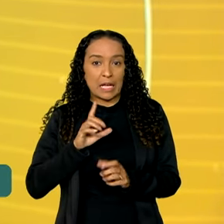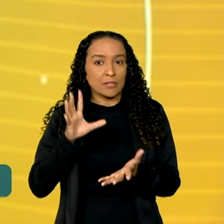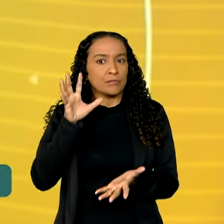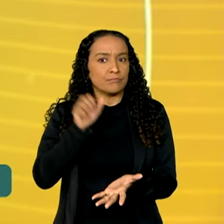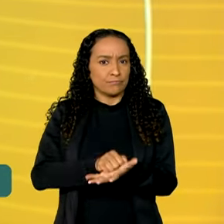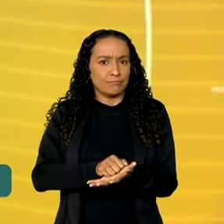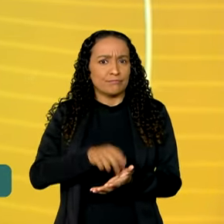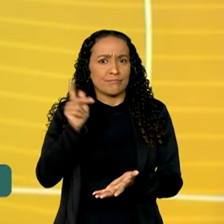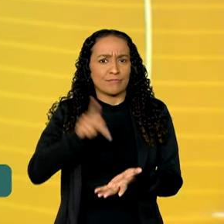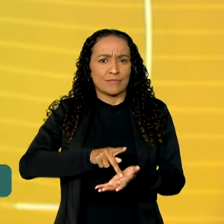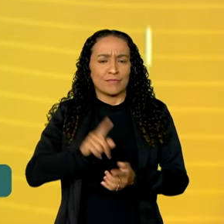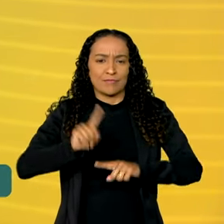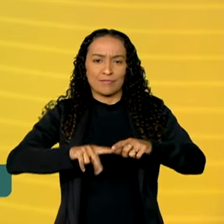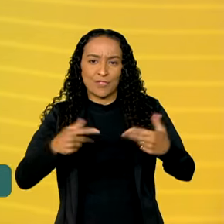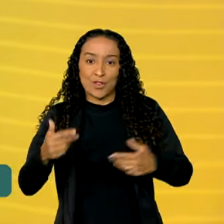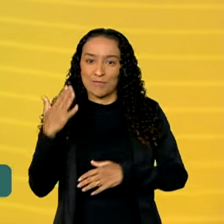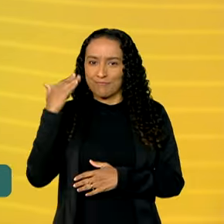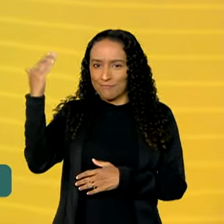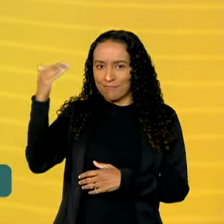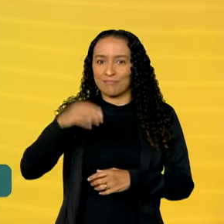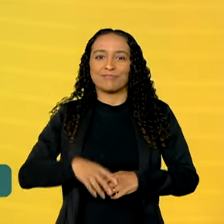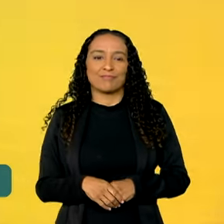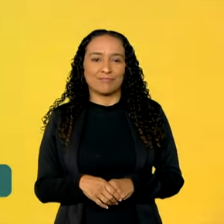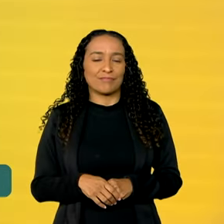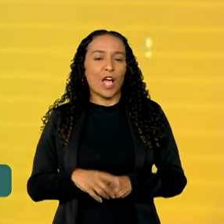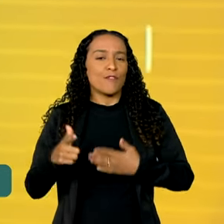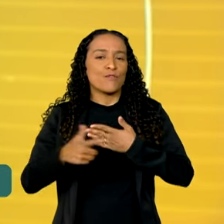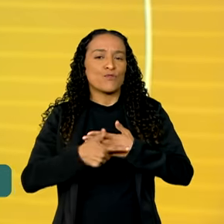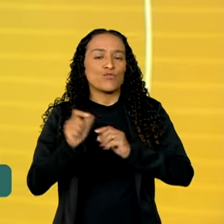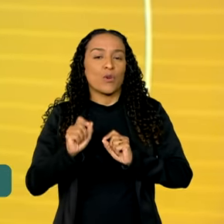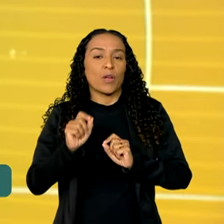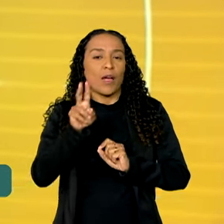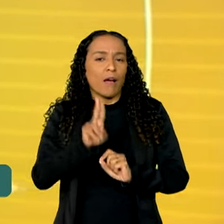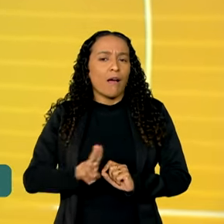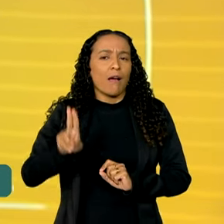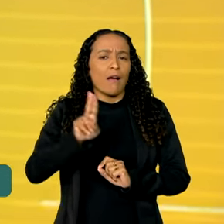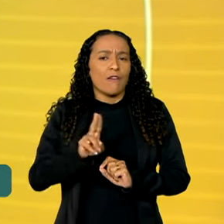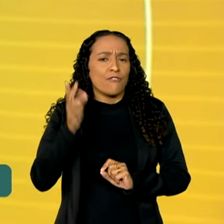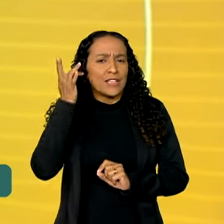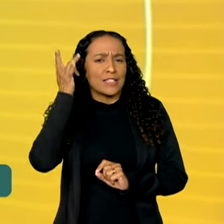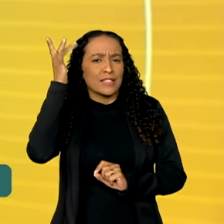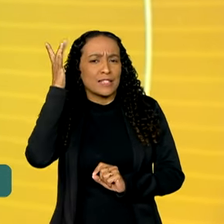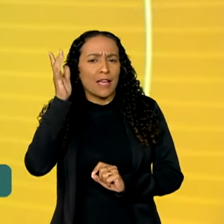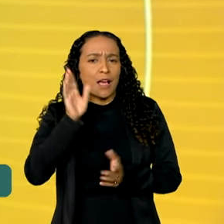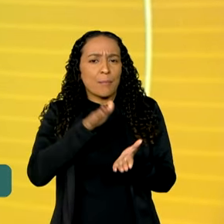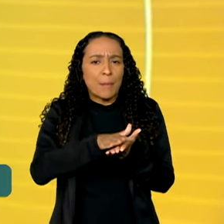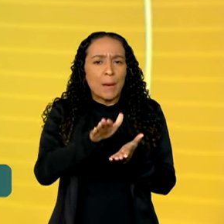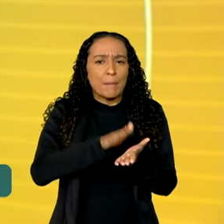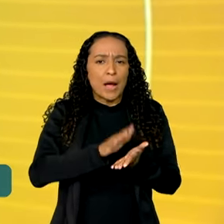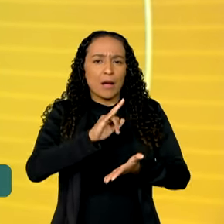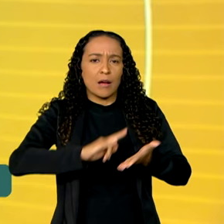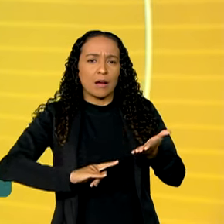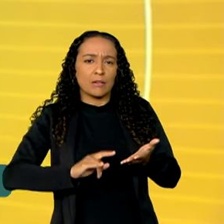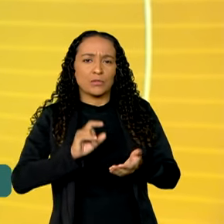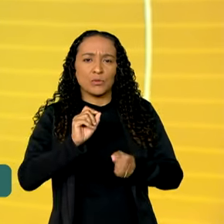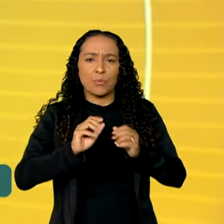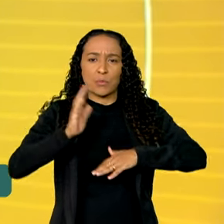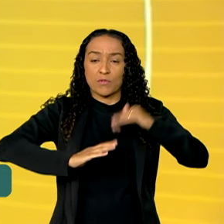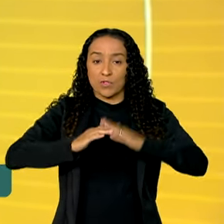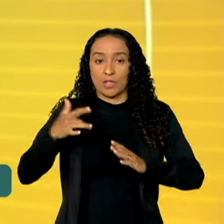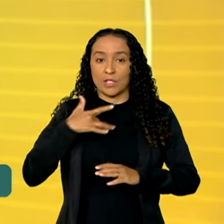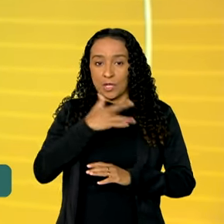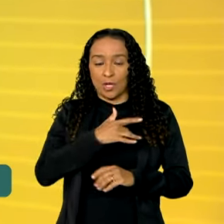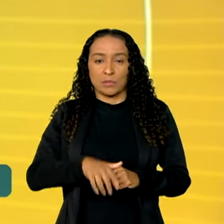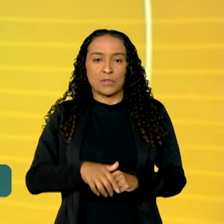consolidando como uma ferramenta de sucesso. A função serve para facilitar a emissão de recibos por profissionais de